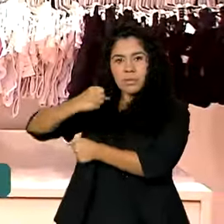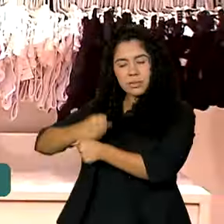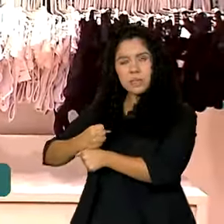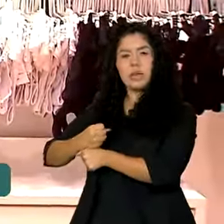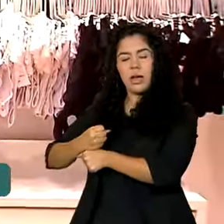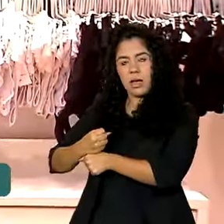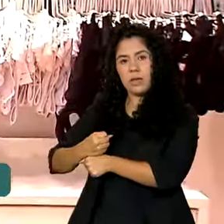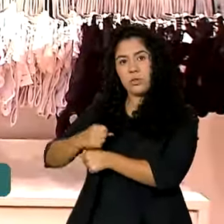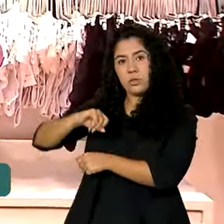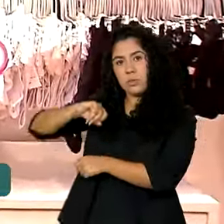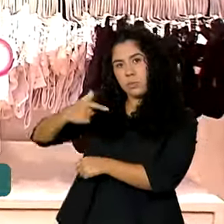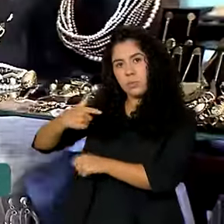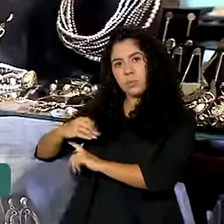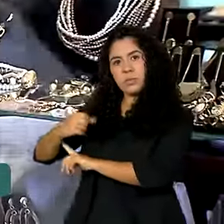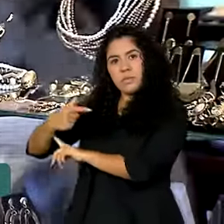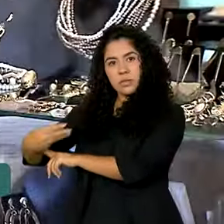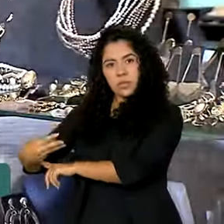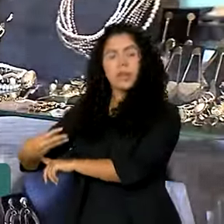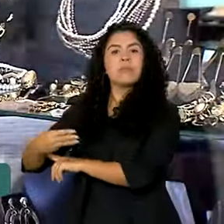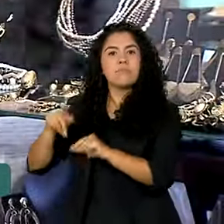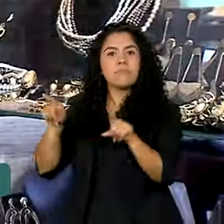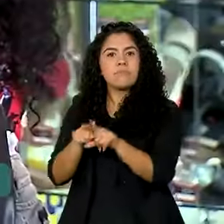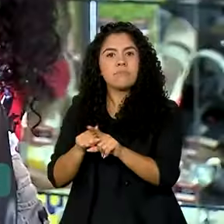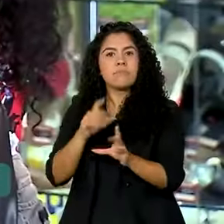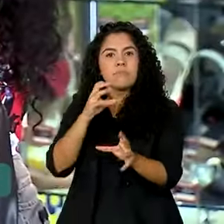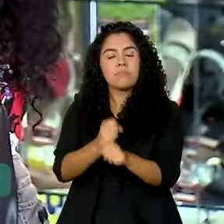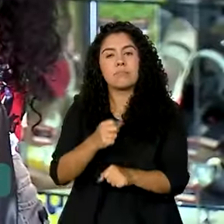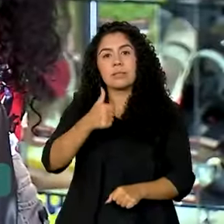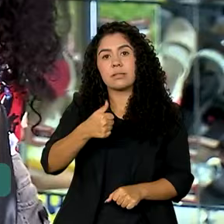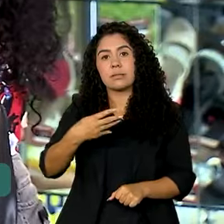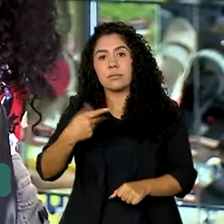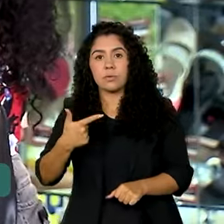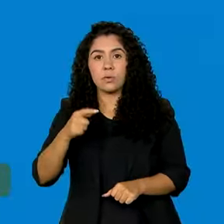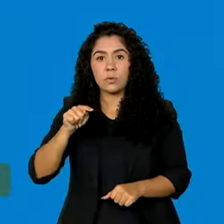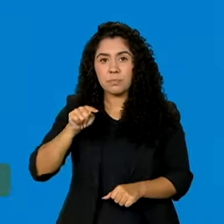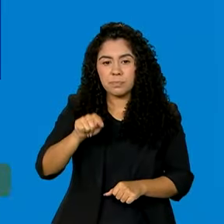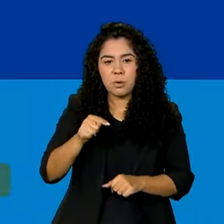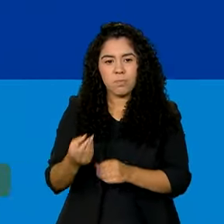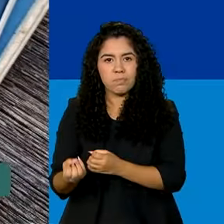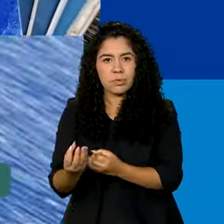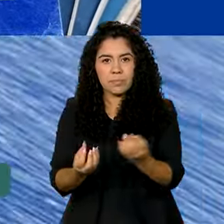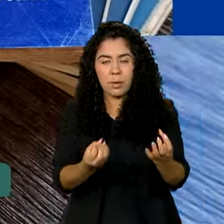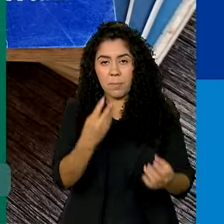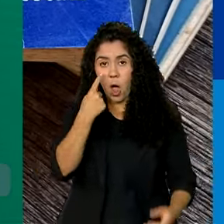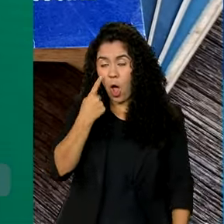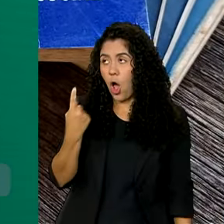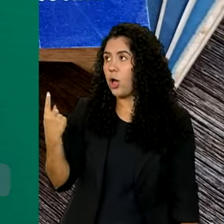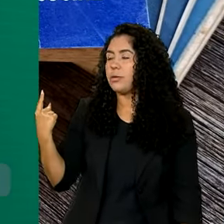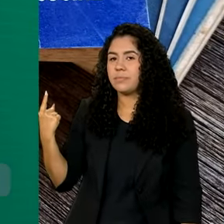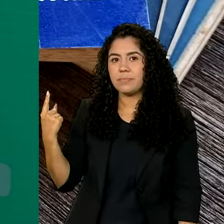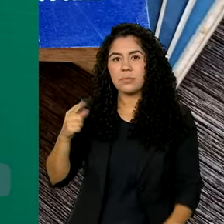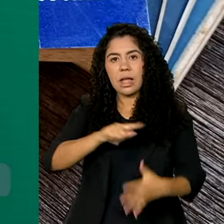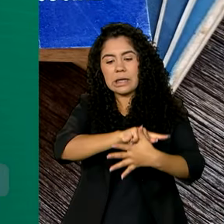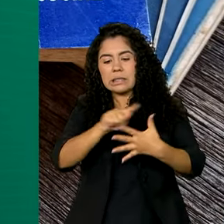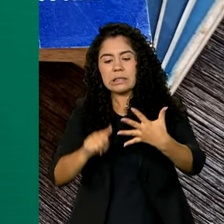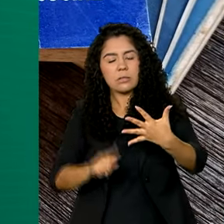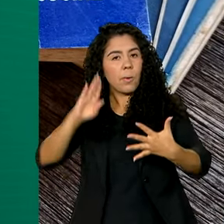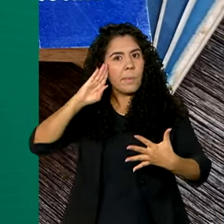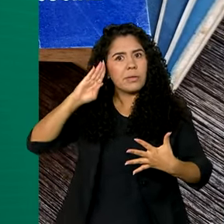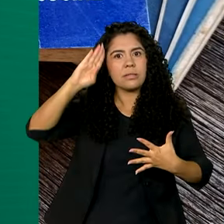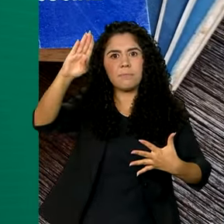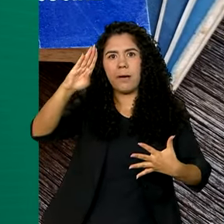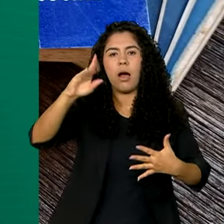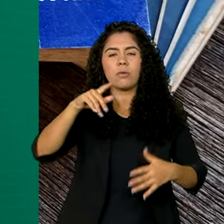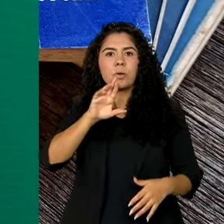quando foram criados pouco mais de 142 mil postos. Os cinco principais grupos registraram